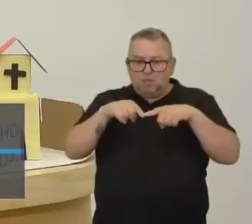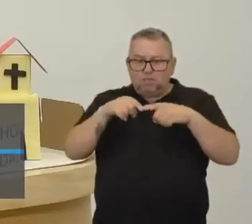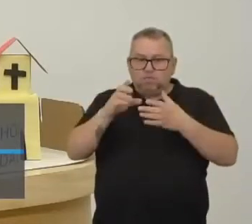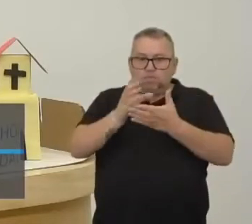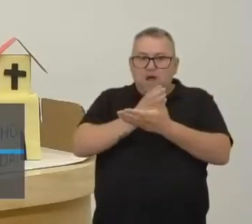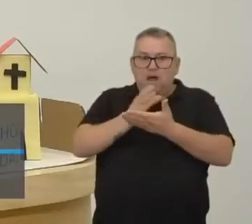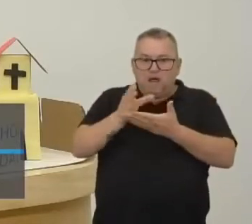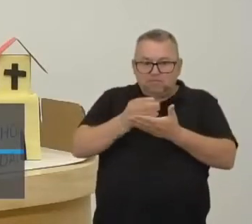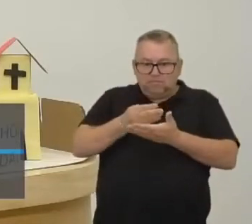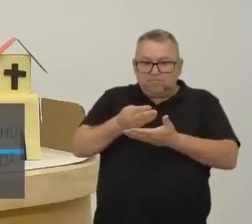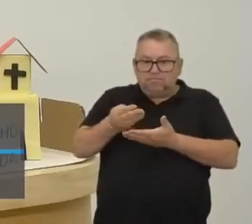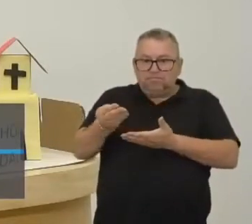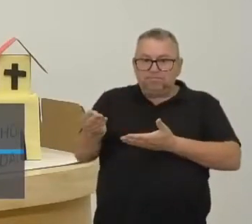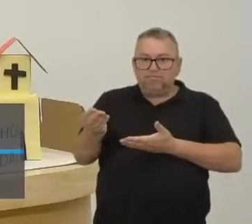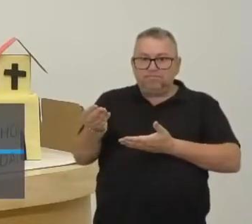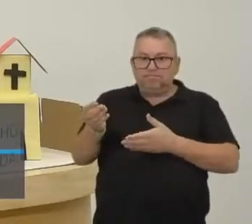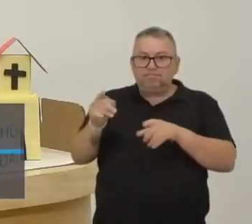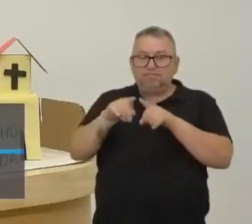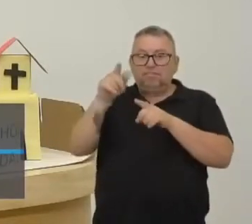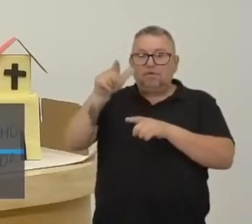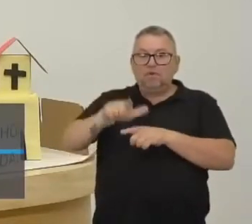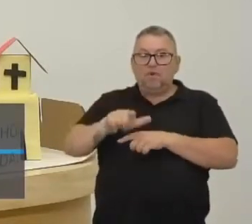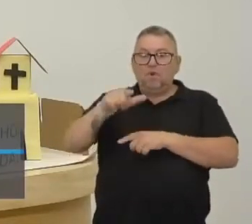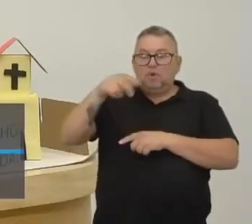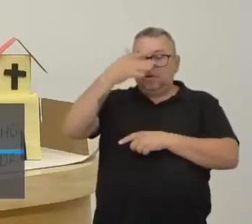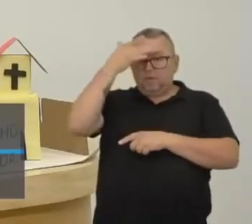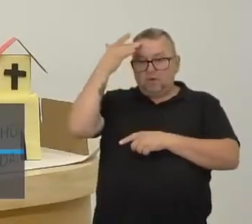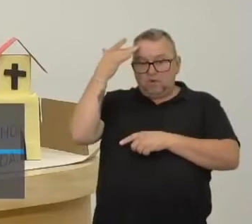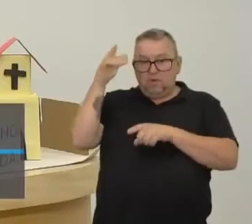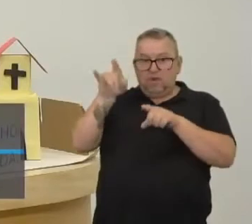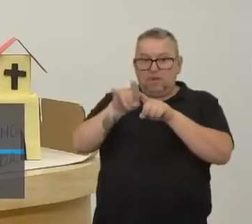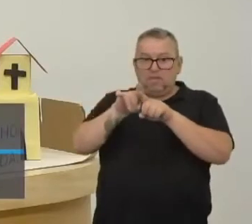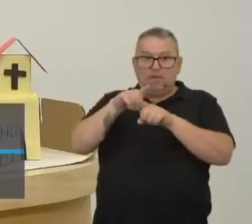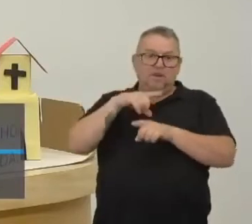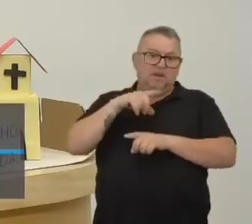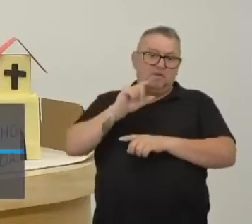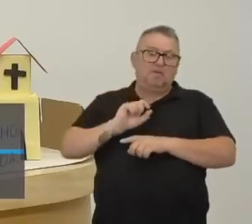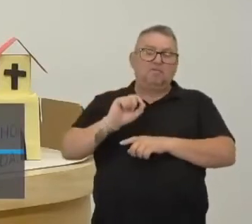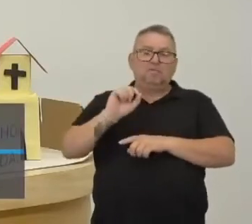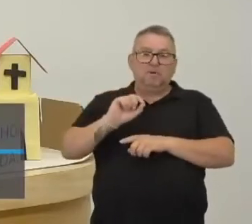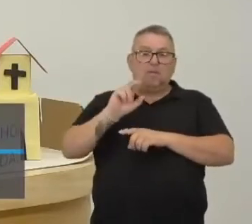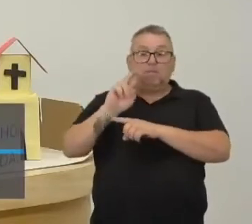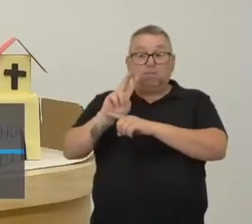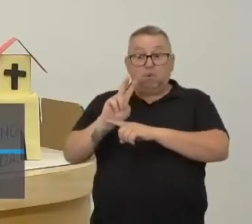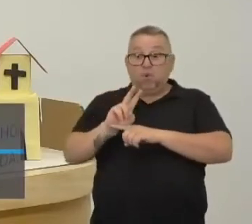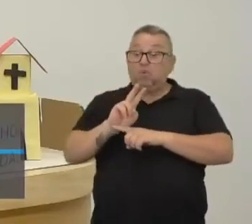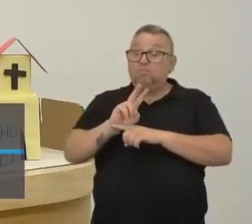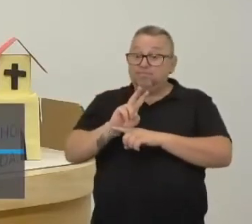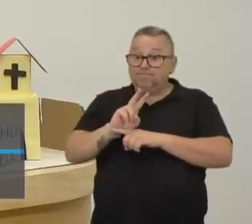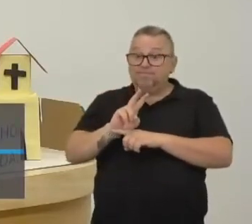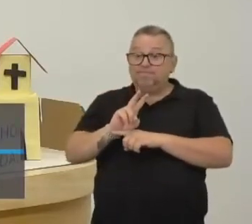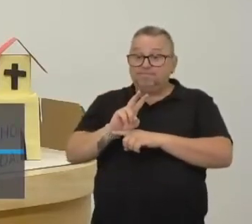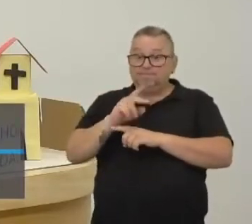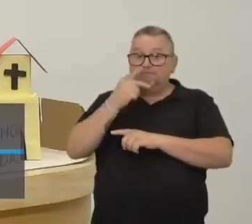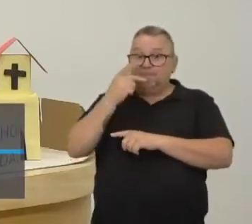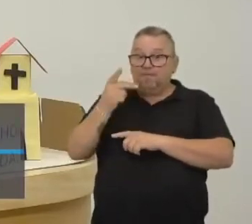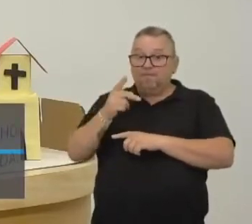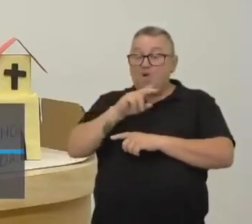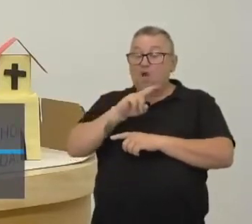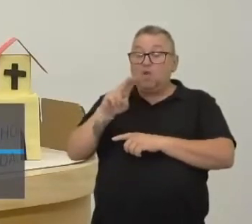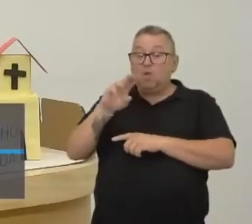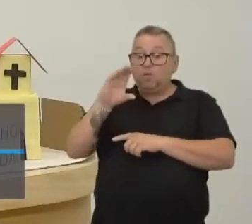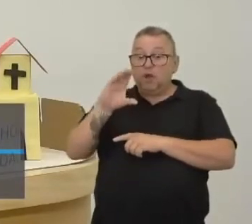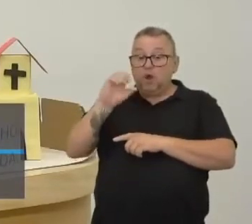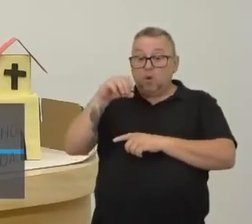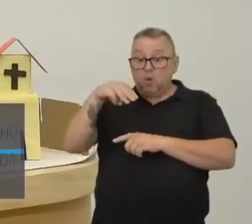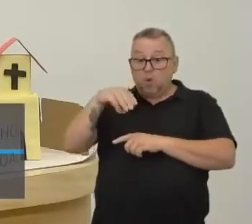doou parte das suas terras para um outro nobre, em troca de proteção. O nome disso também a gente pode chamar de comitatus,